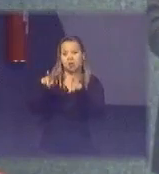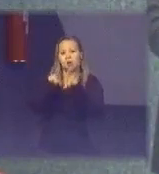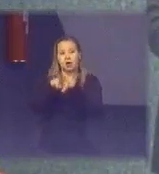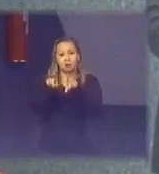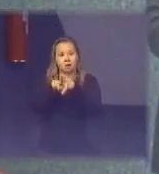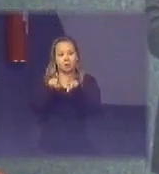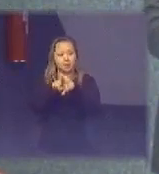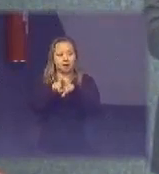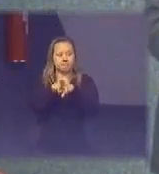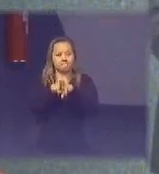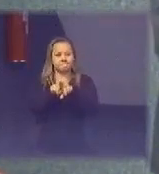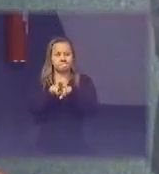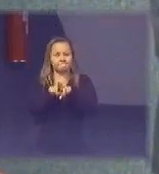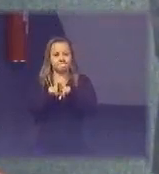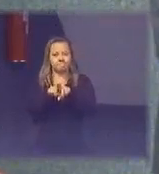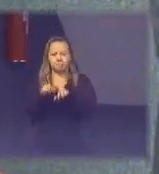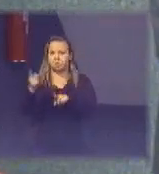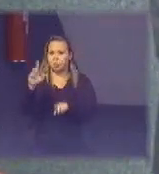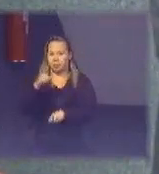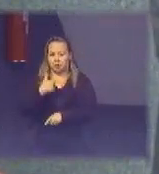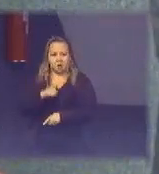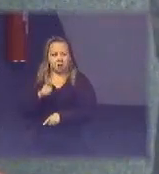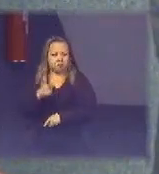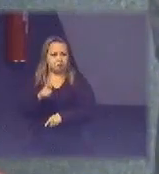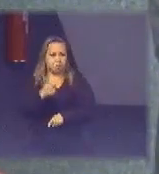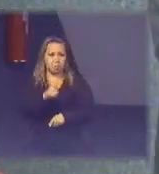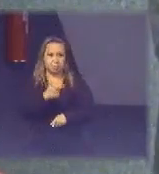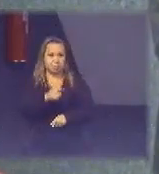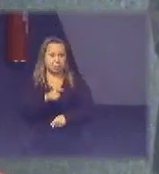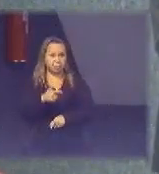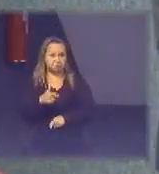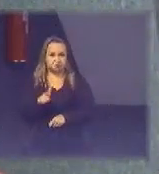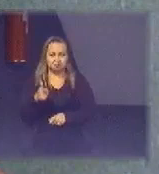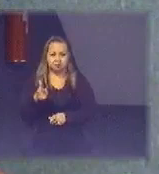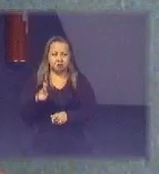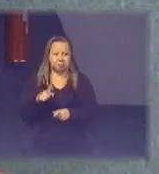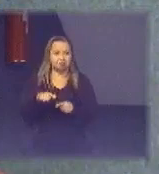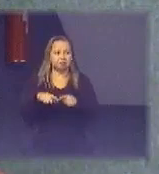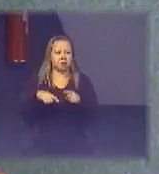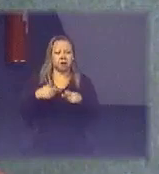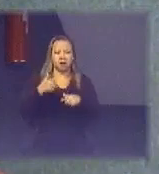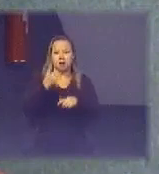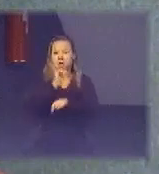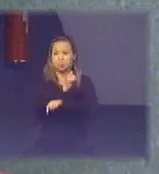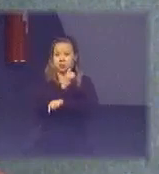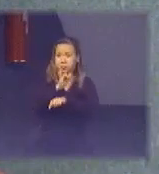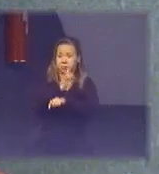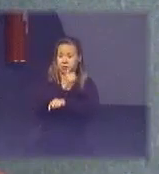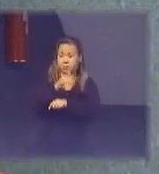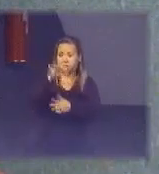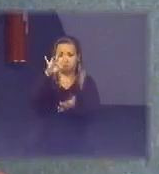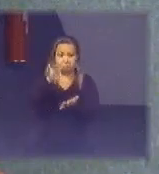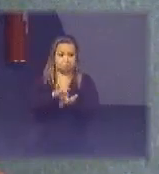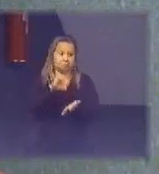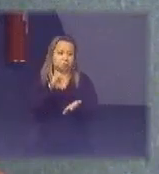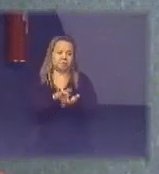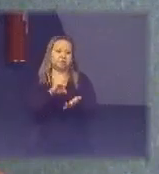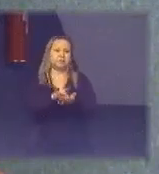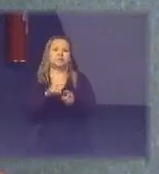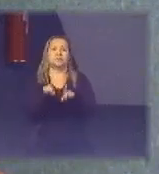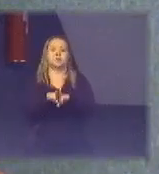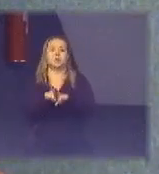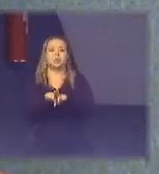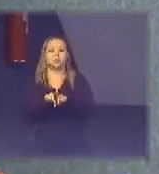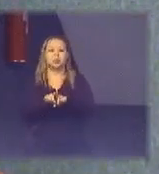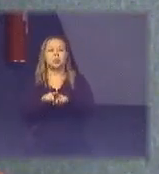não existe uma logística reversa tão efetiva assim é triste isso e por outro lado uma